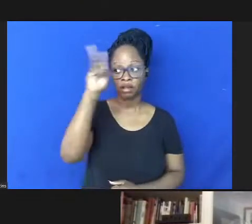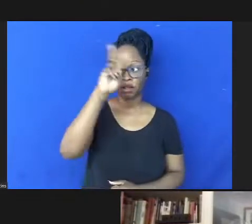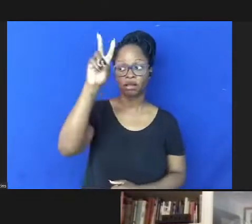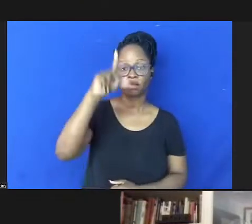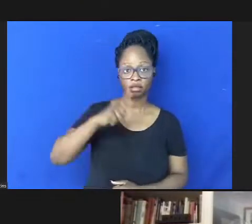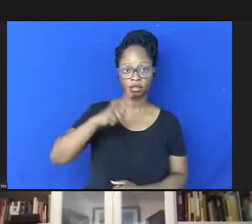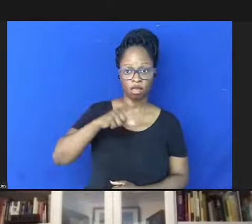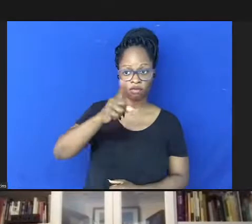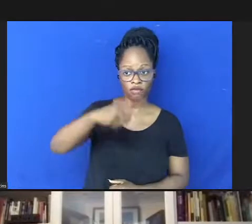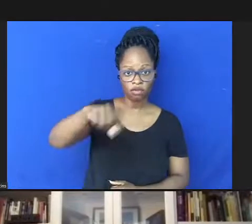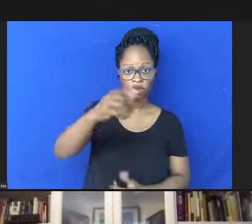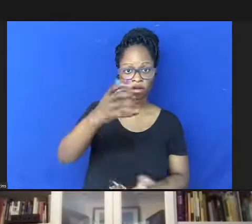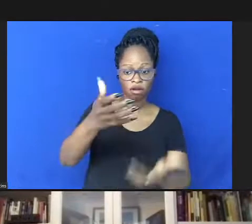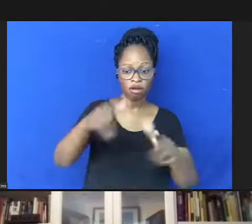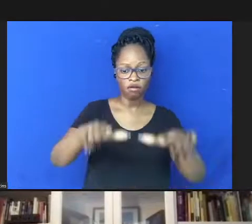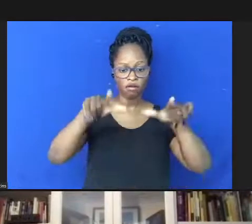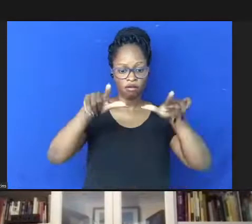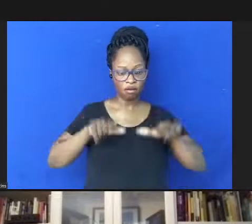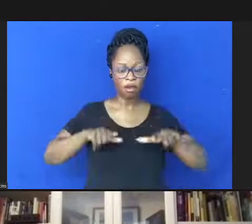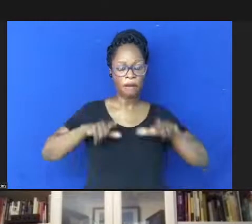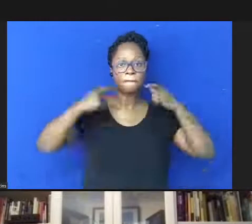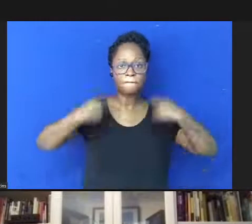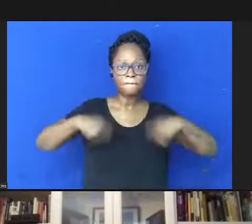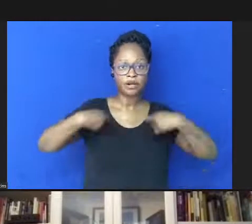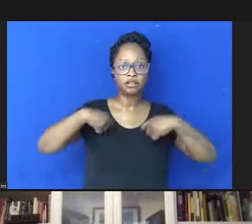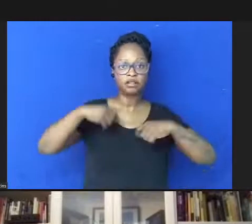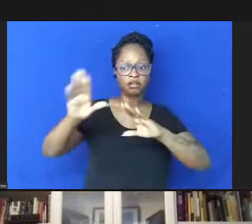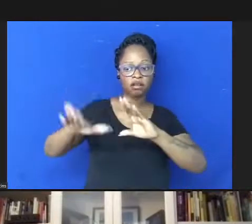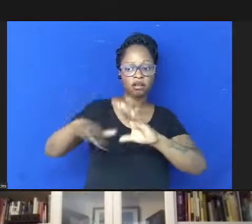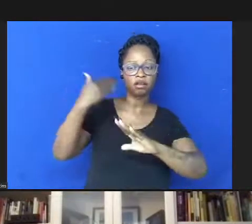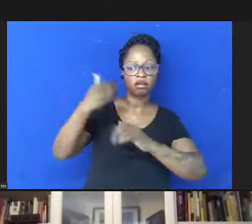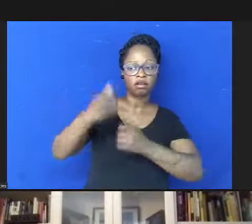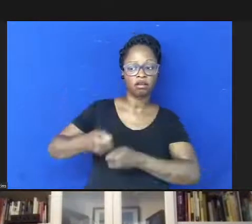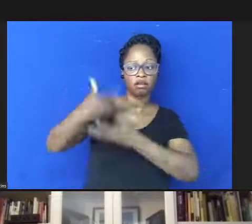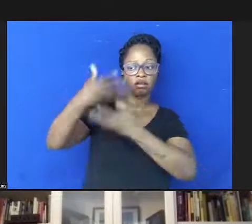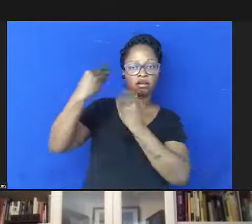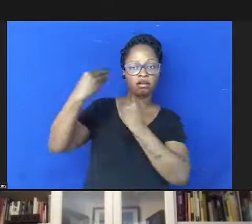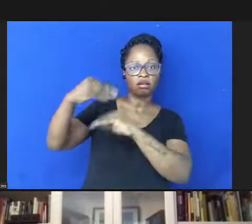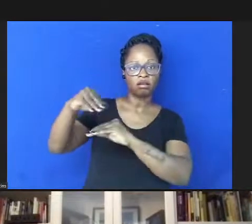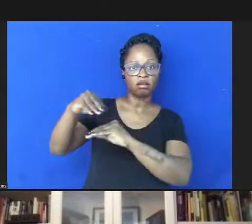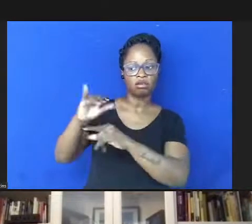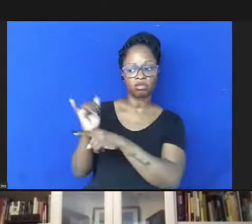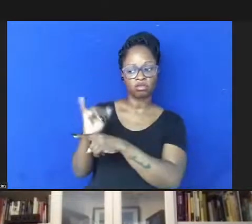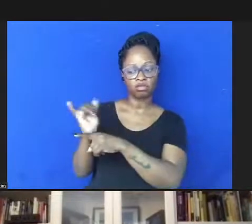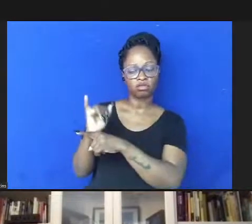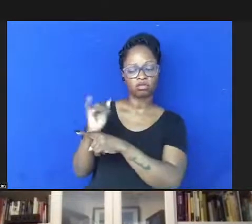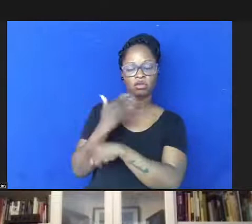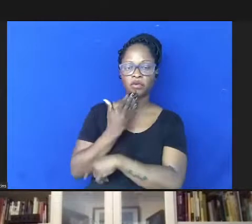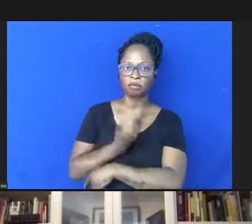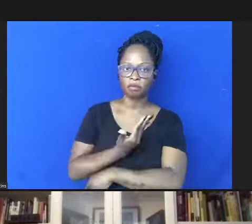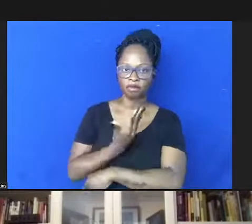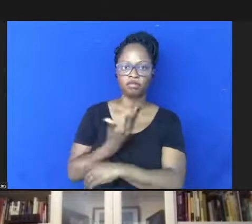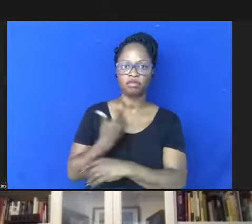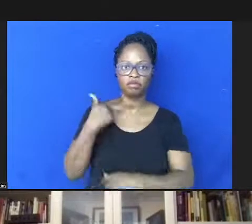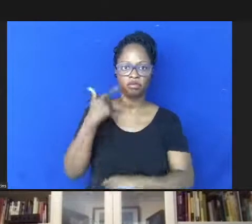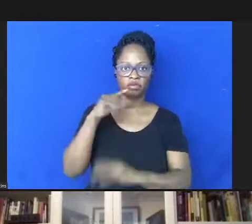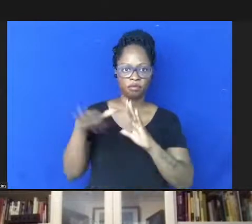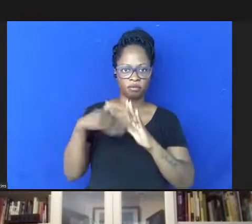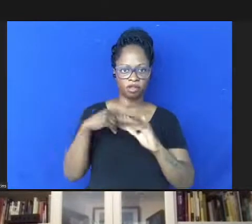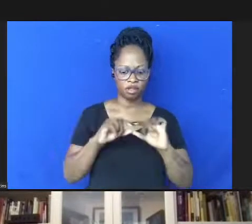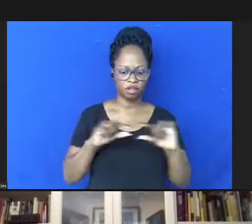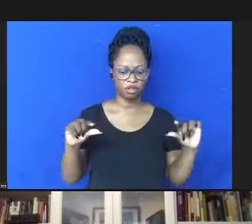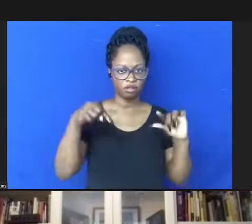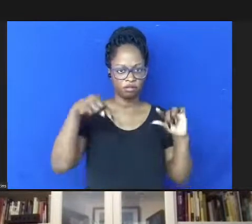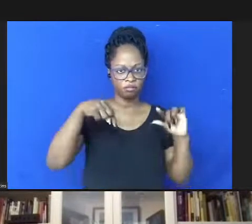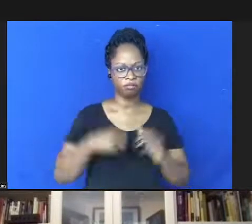que desejarem certificados devem mandar no chat lá no YouTube e seu pedido para o e-mail que está na tela com a